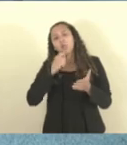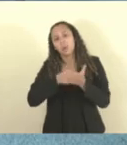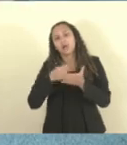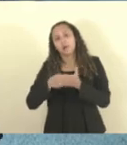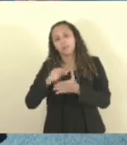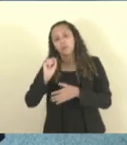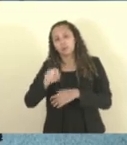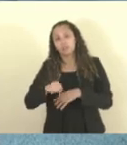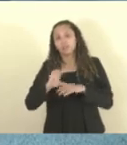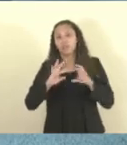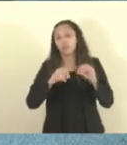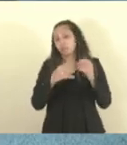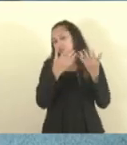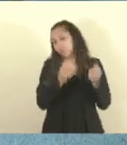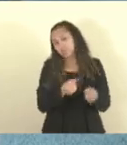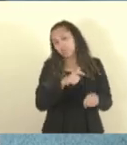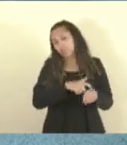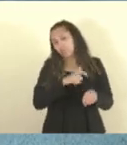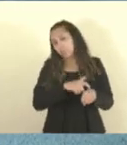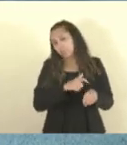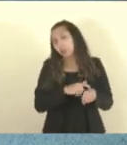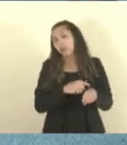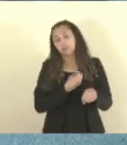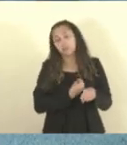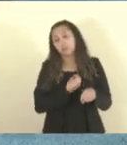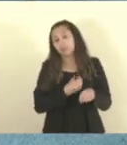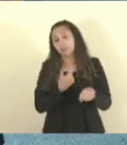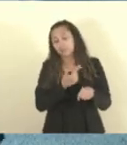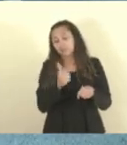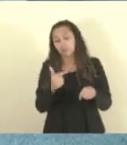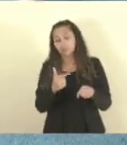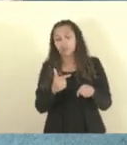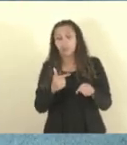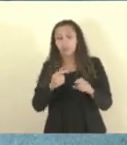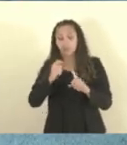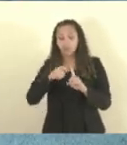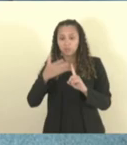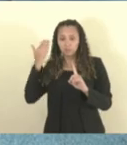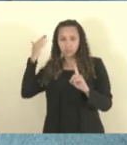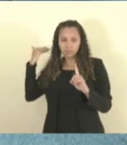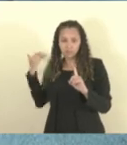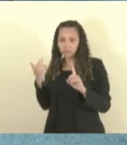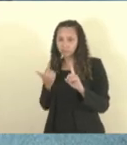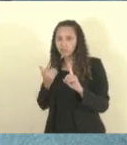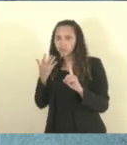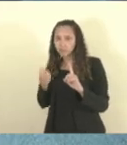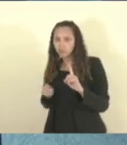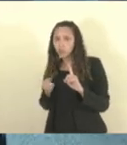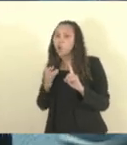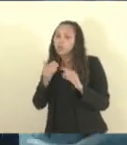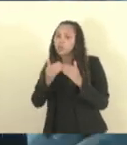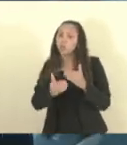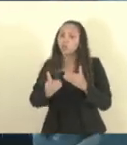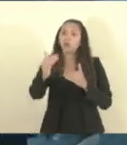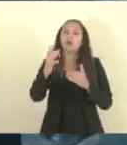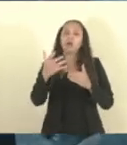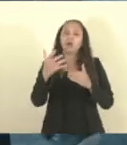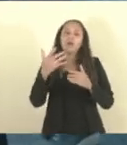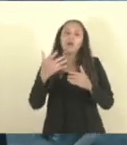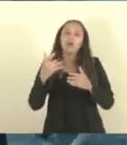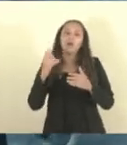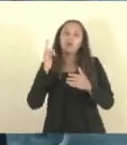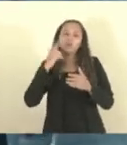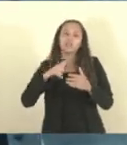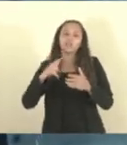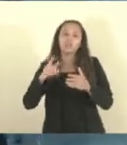aceitaram, naquele momento, participar sem a gratificação e agora passarão a receber a gratificação. Portanto, senhor presidente, na